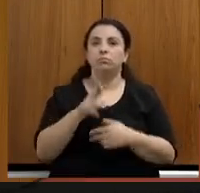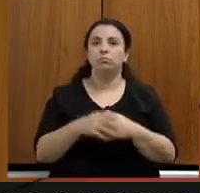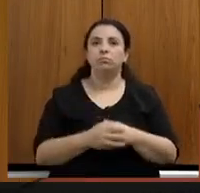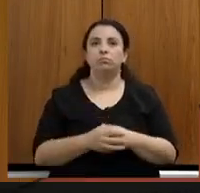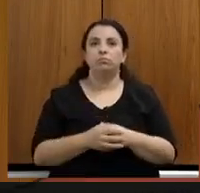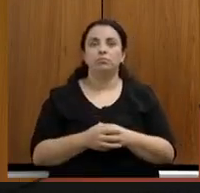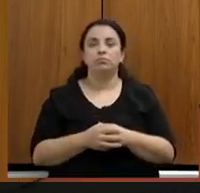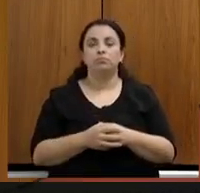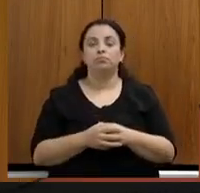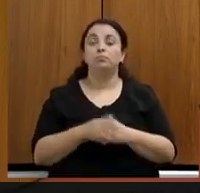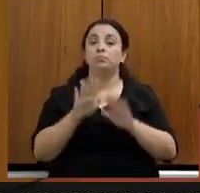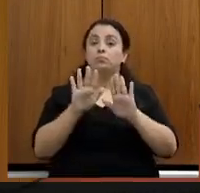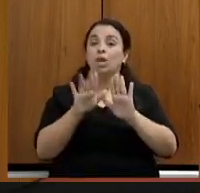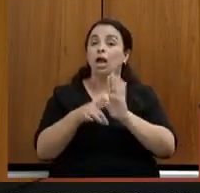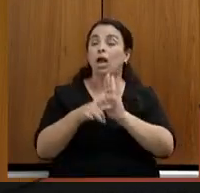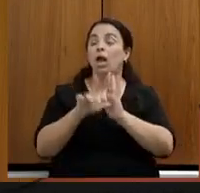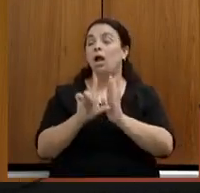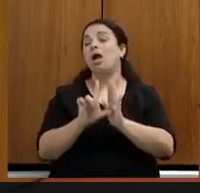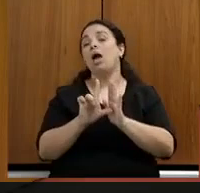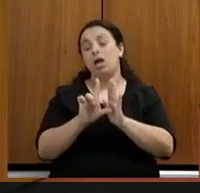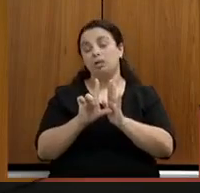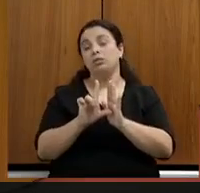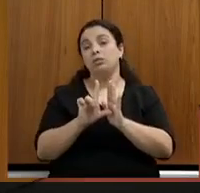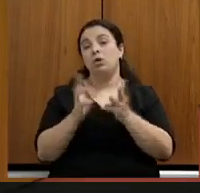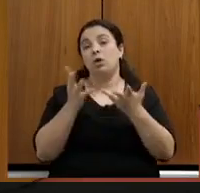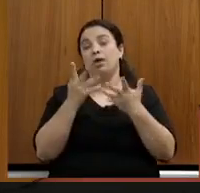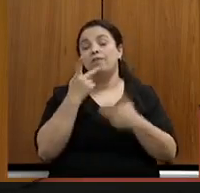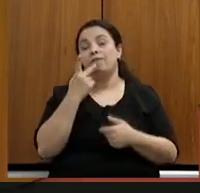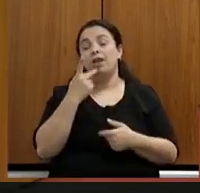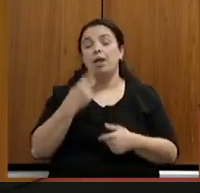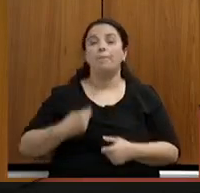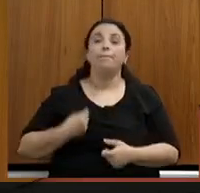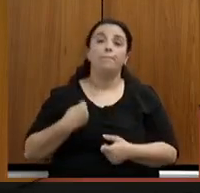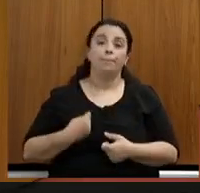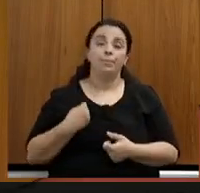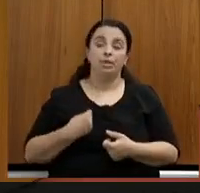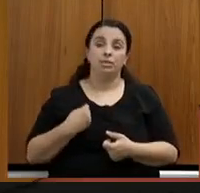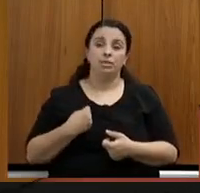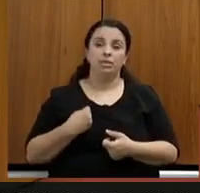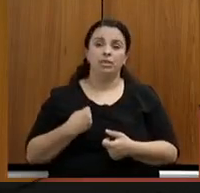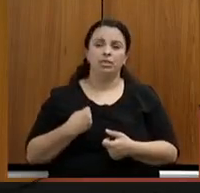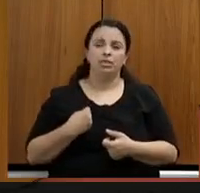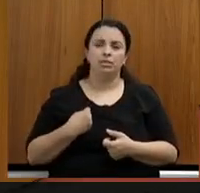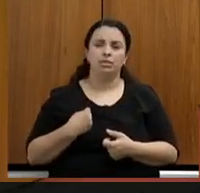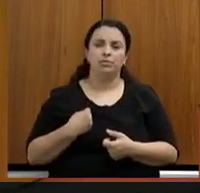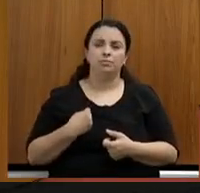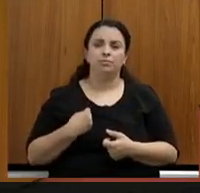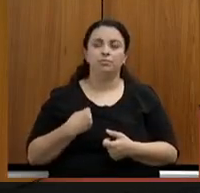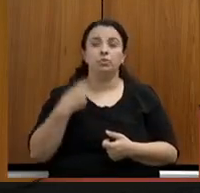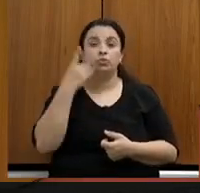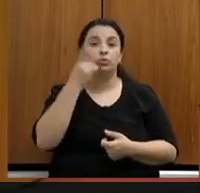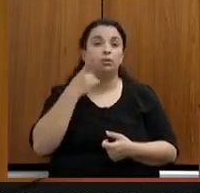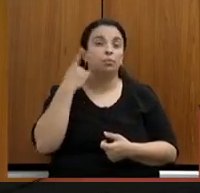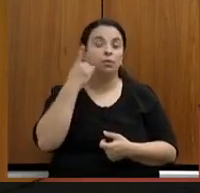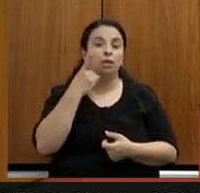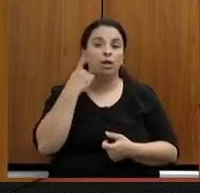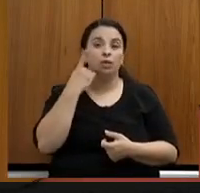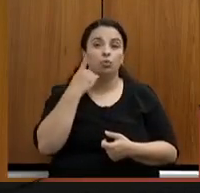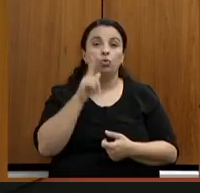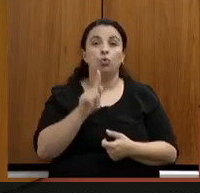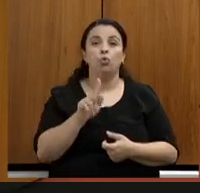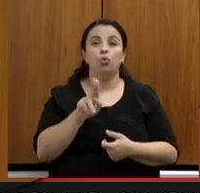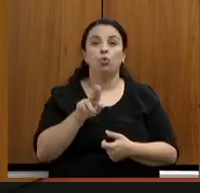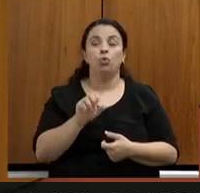Quero, da palavra, secretária Marília Melo, registrar aqui a presença do nosso ilustre deputado Gustavo